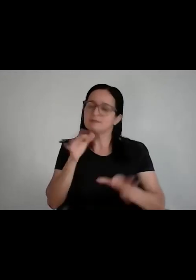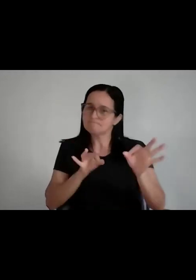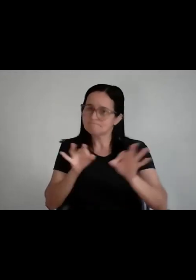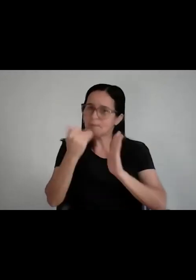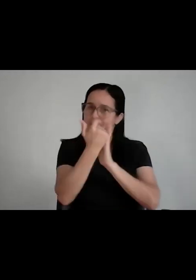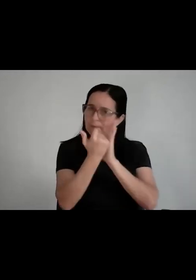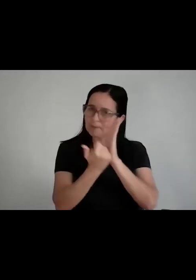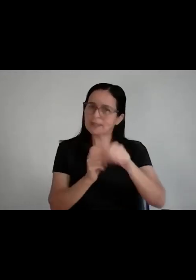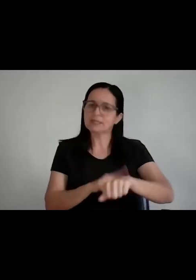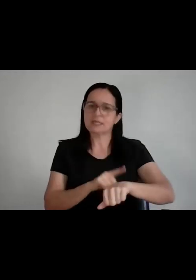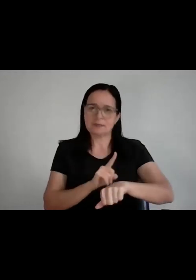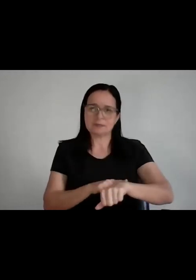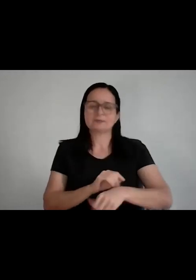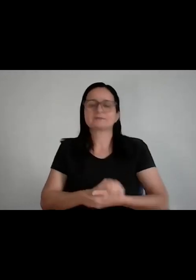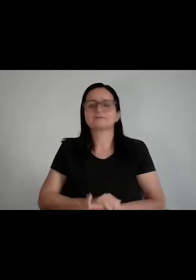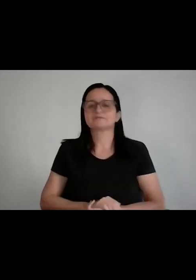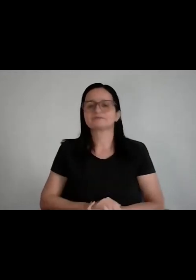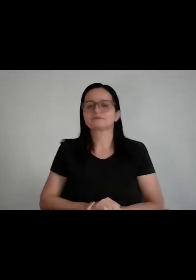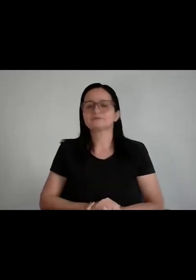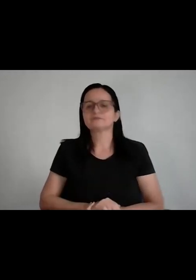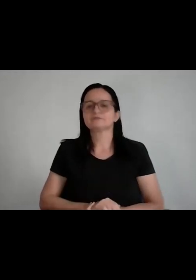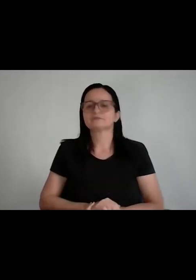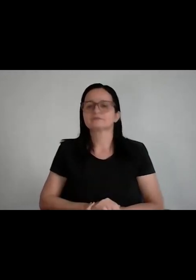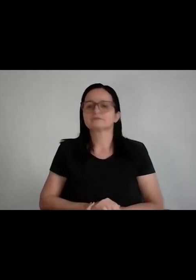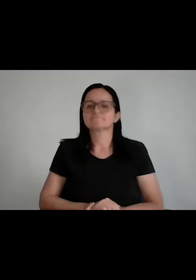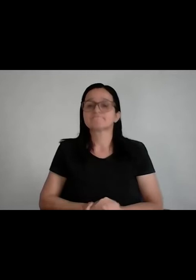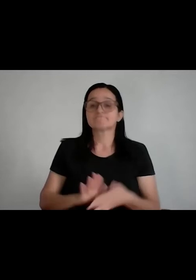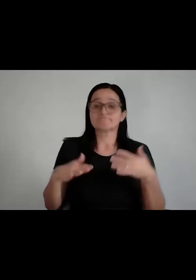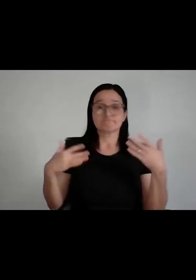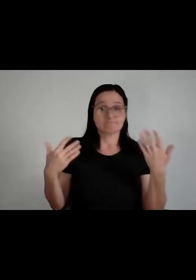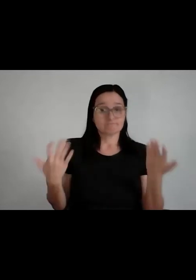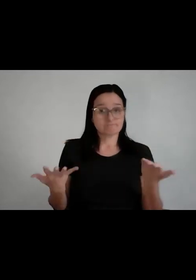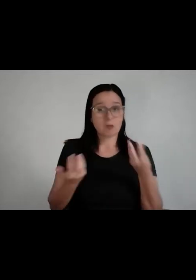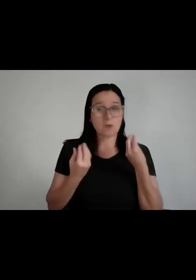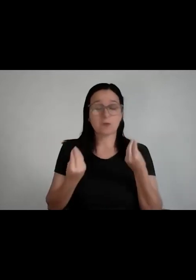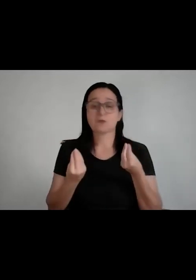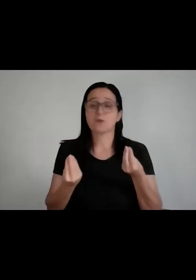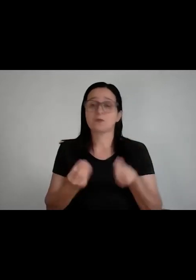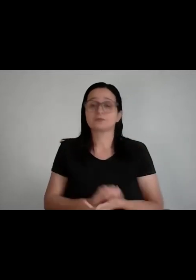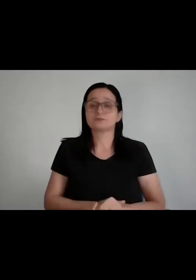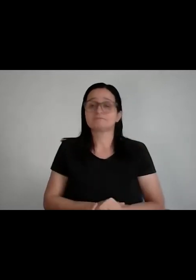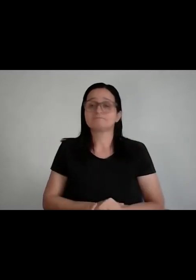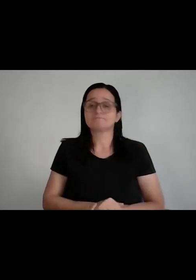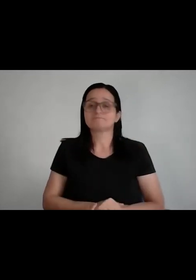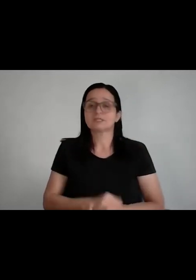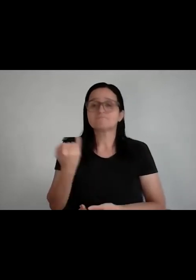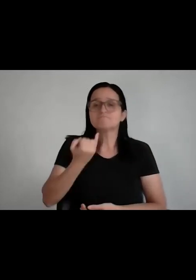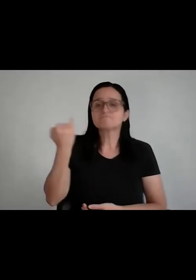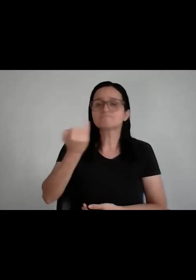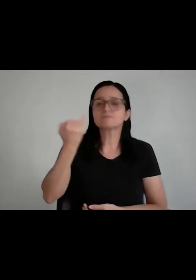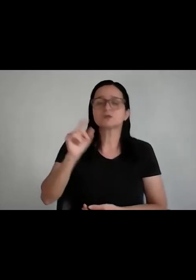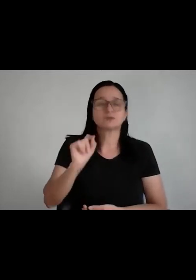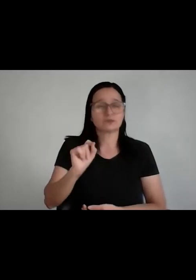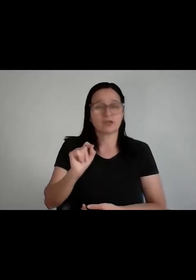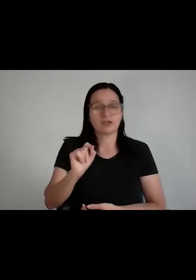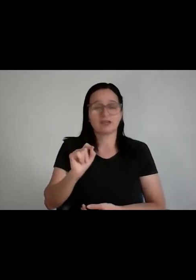agora vamos aqui trabalhar algumas outras questões importantes, que é, a turma reclama, voltando agora